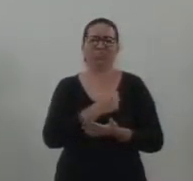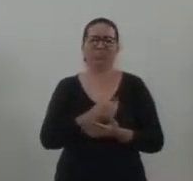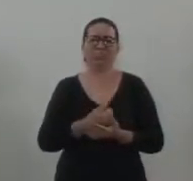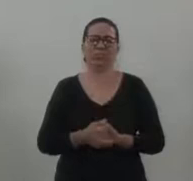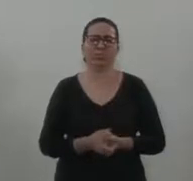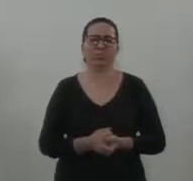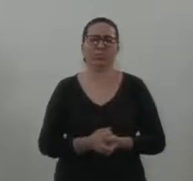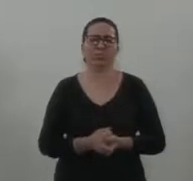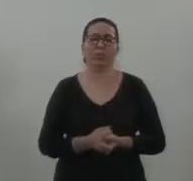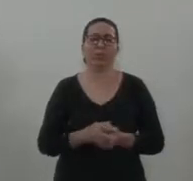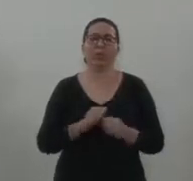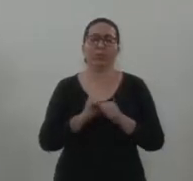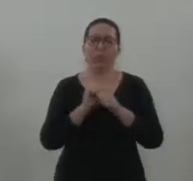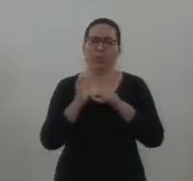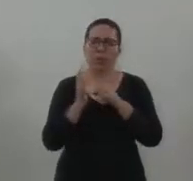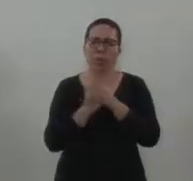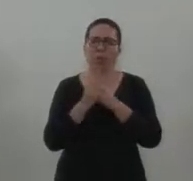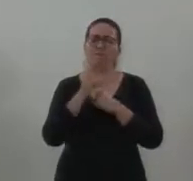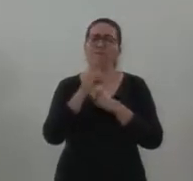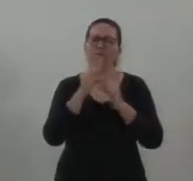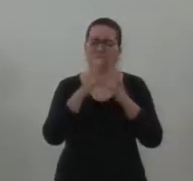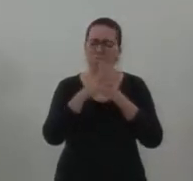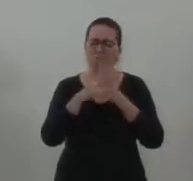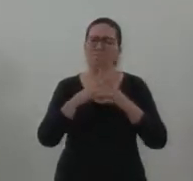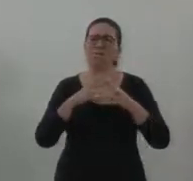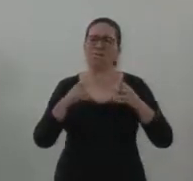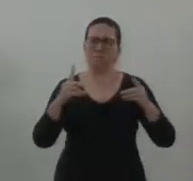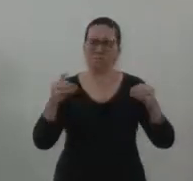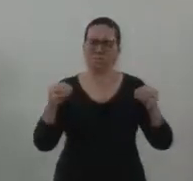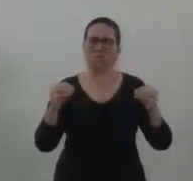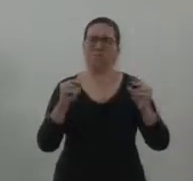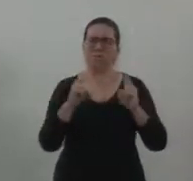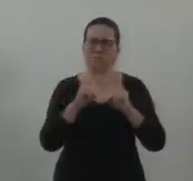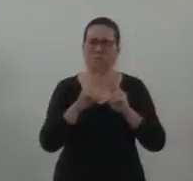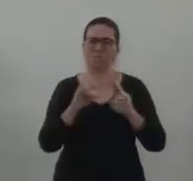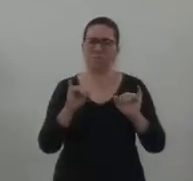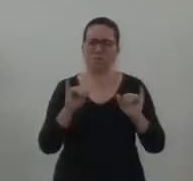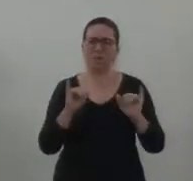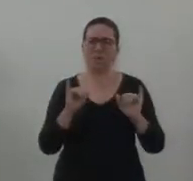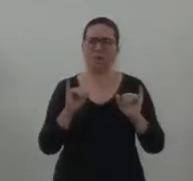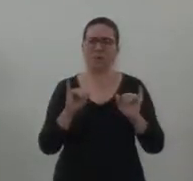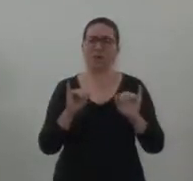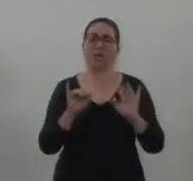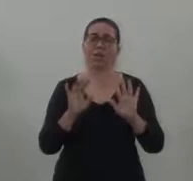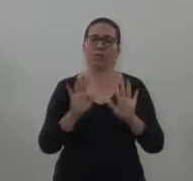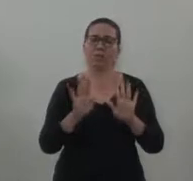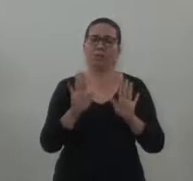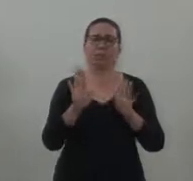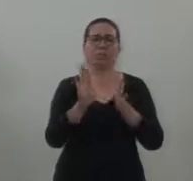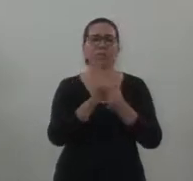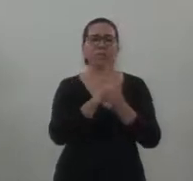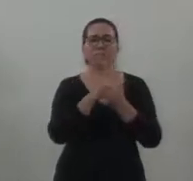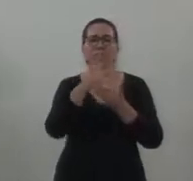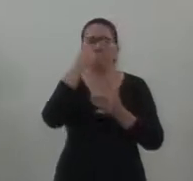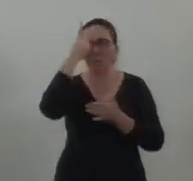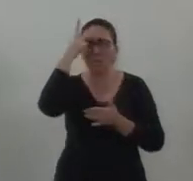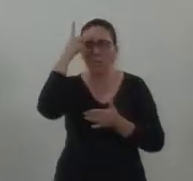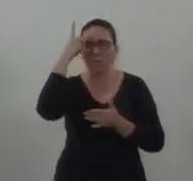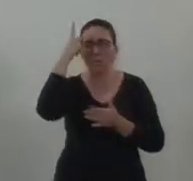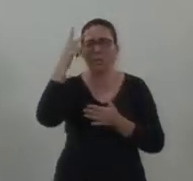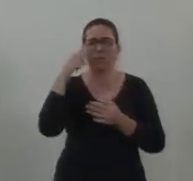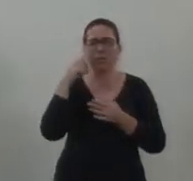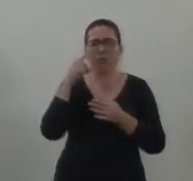A pandemia vai passar e eu acho que muitas pessoas não vão aprender nada com ela.